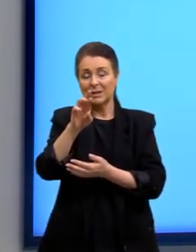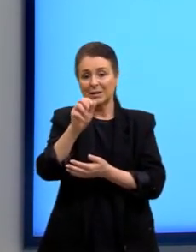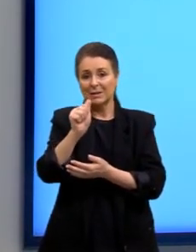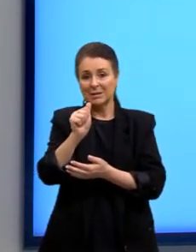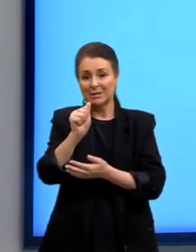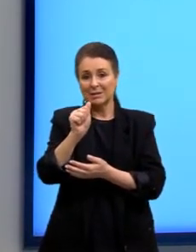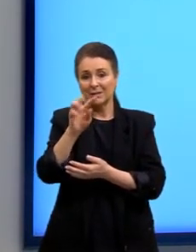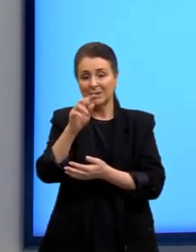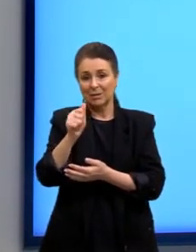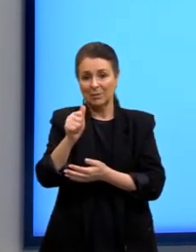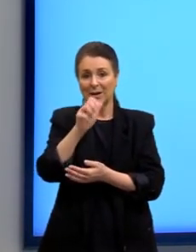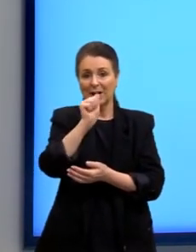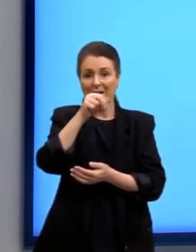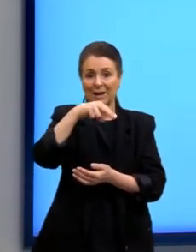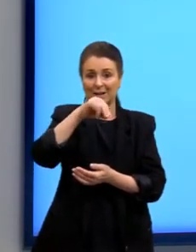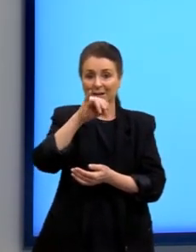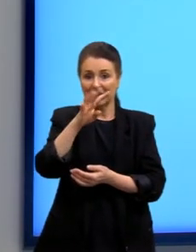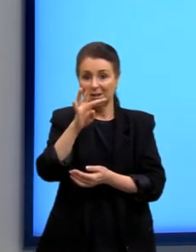alifático.